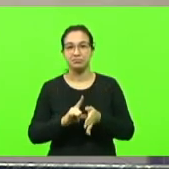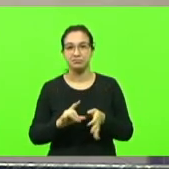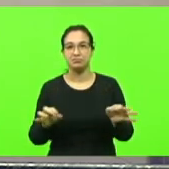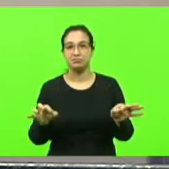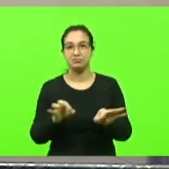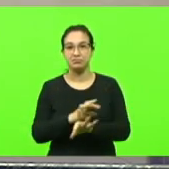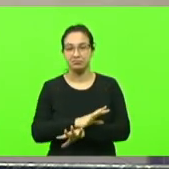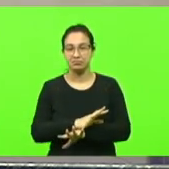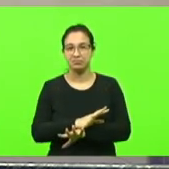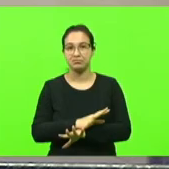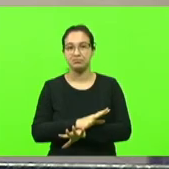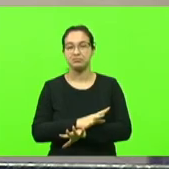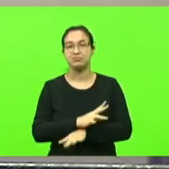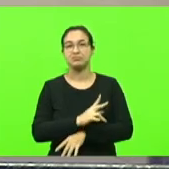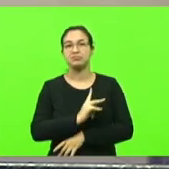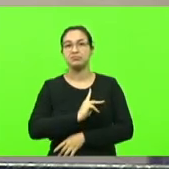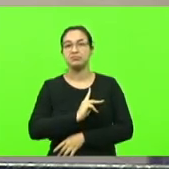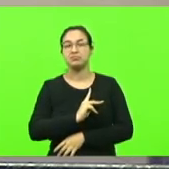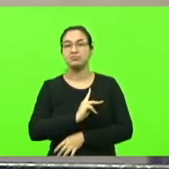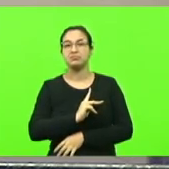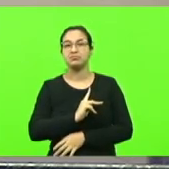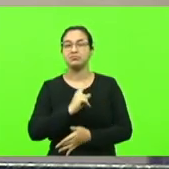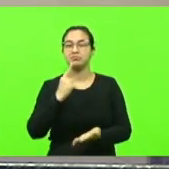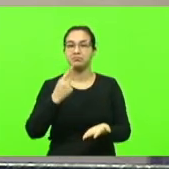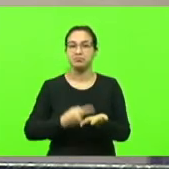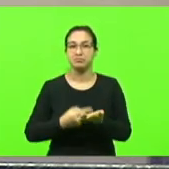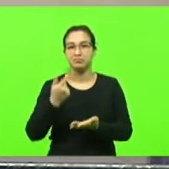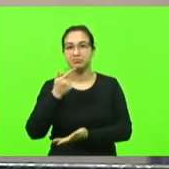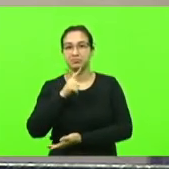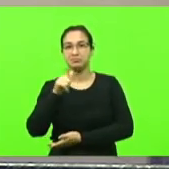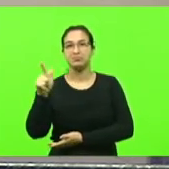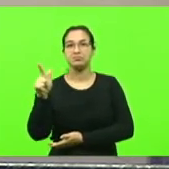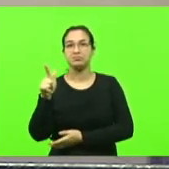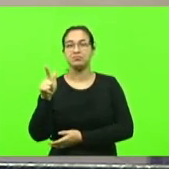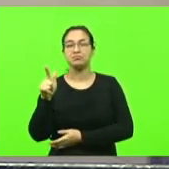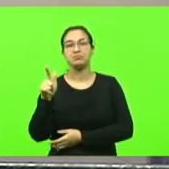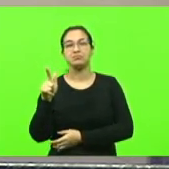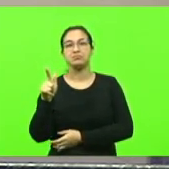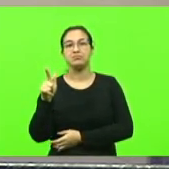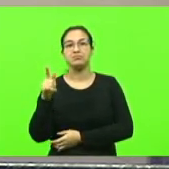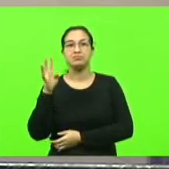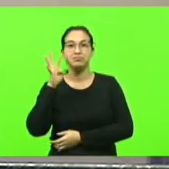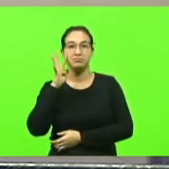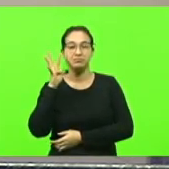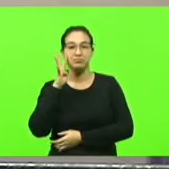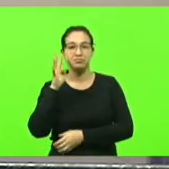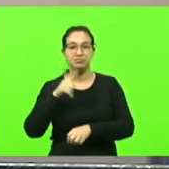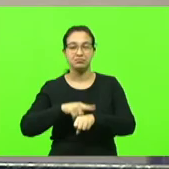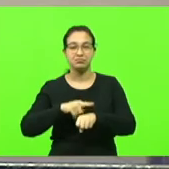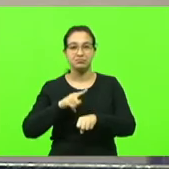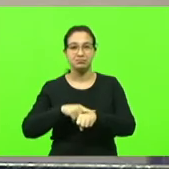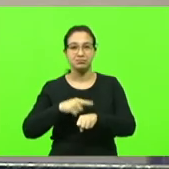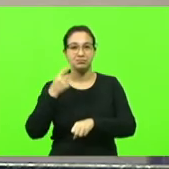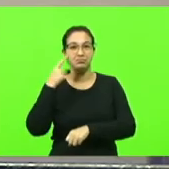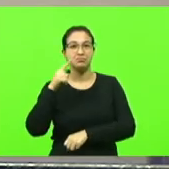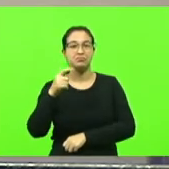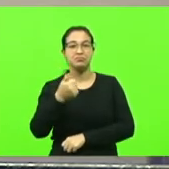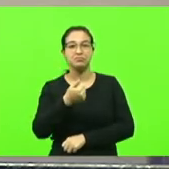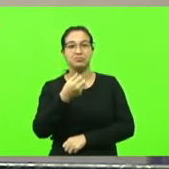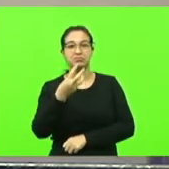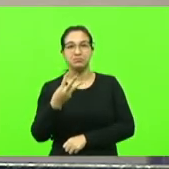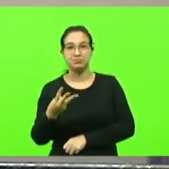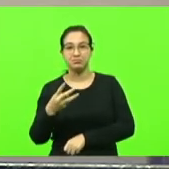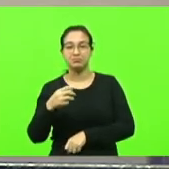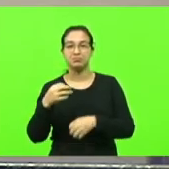esta presidência antes de encerrar a sessão convoca outra ordinária para quarta-feira dia 13 do 10 no